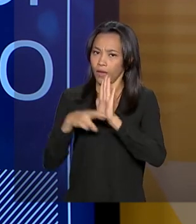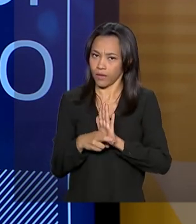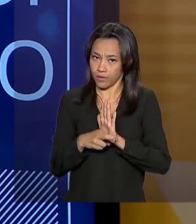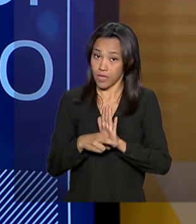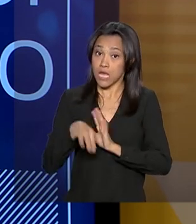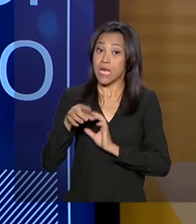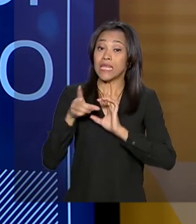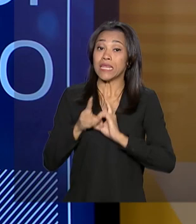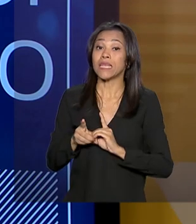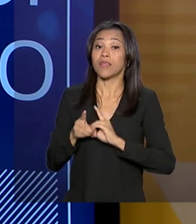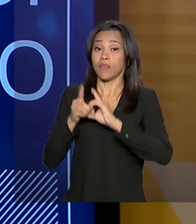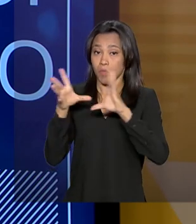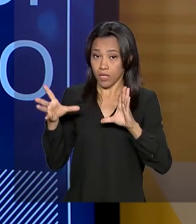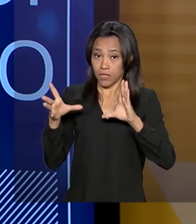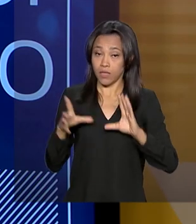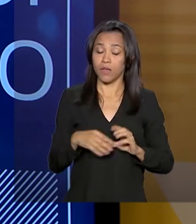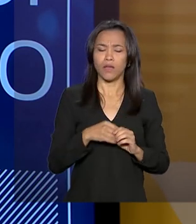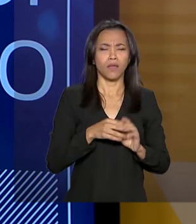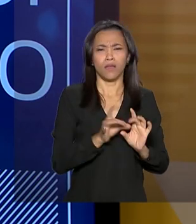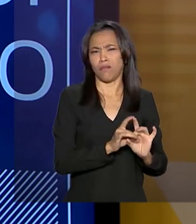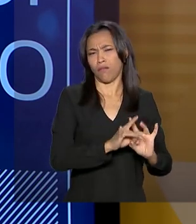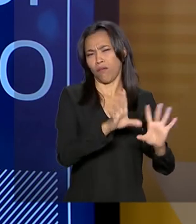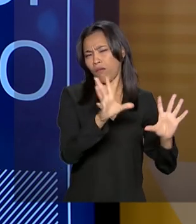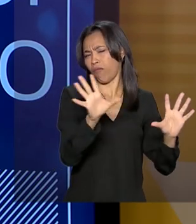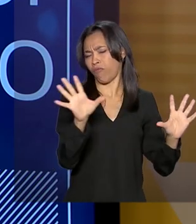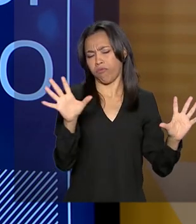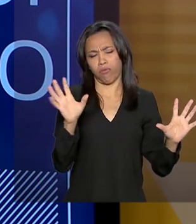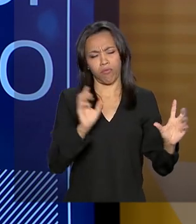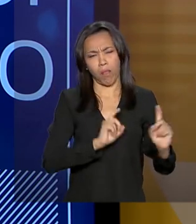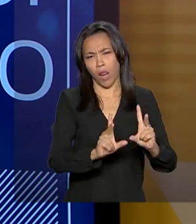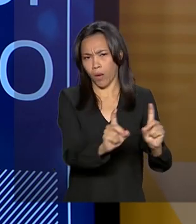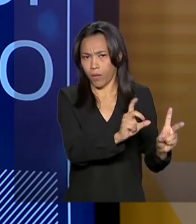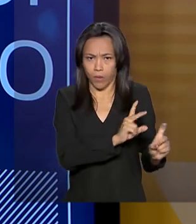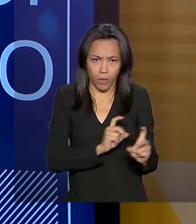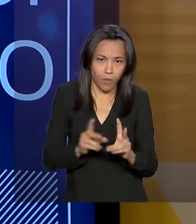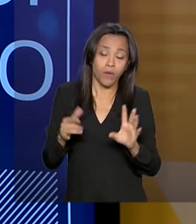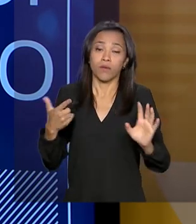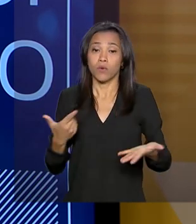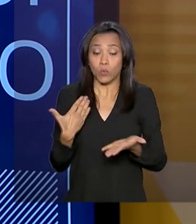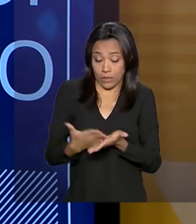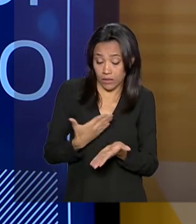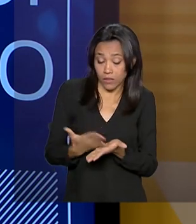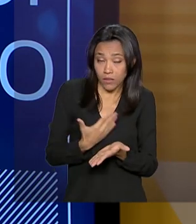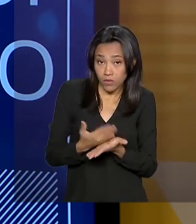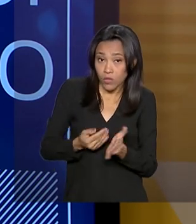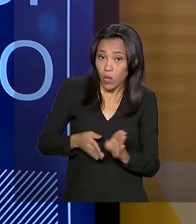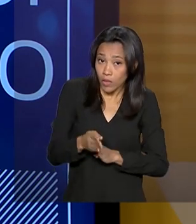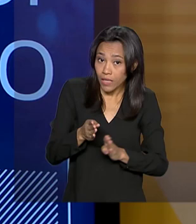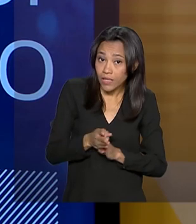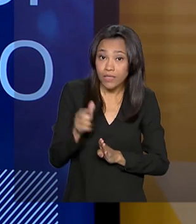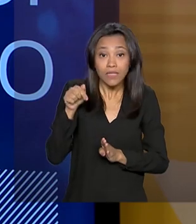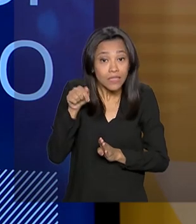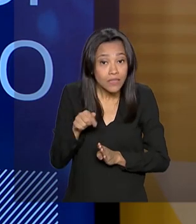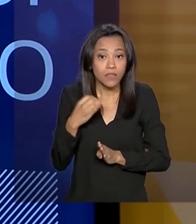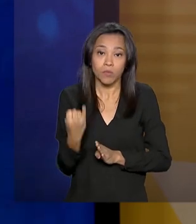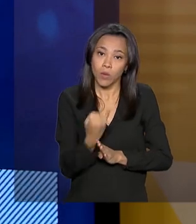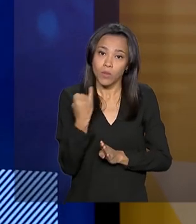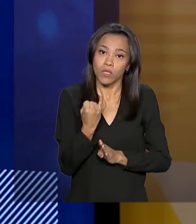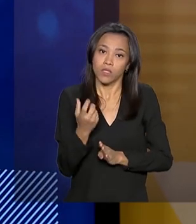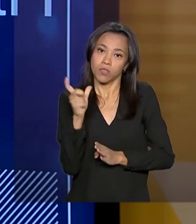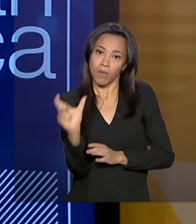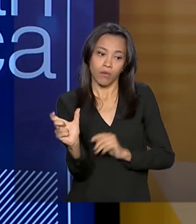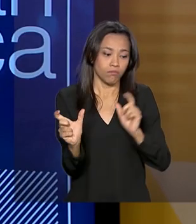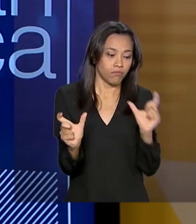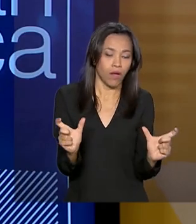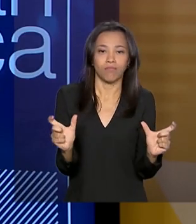mercado. Então, que são as instituições que toda a literatura recomendam como necessário para atingir, mas não